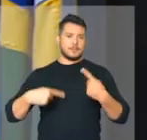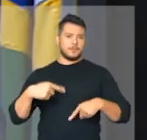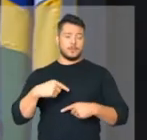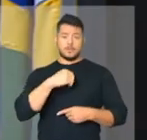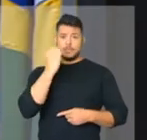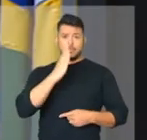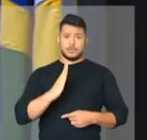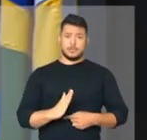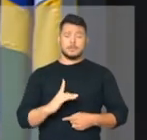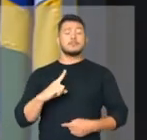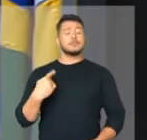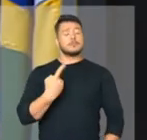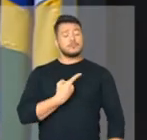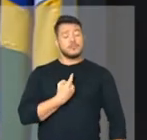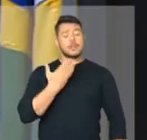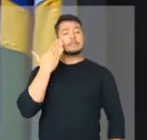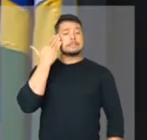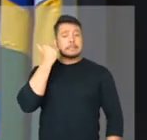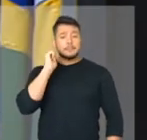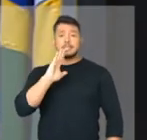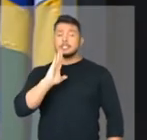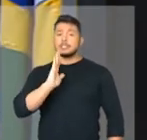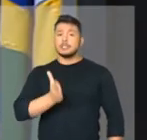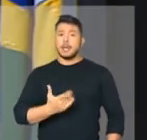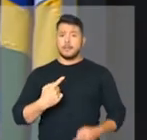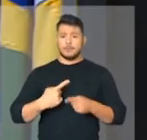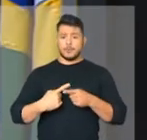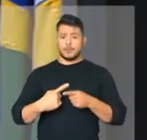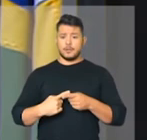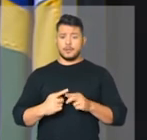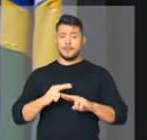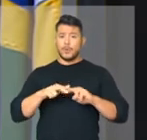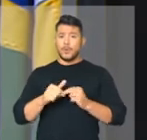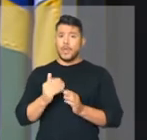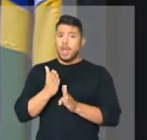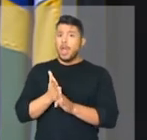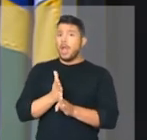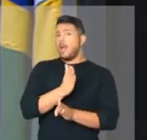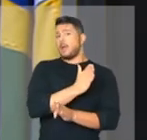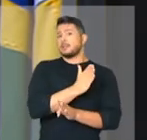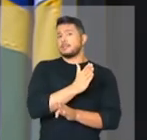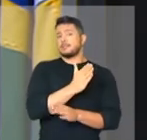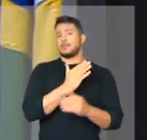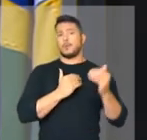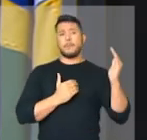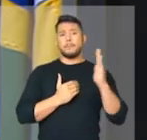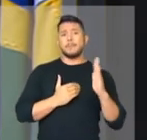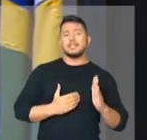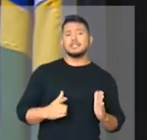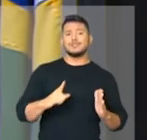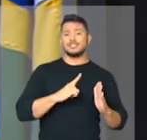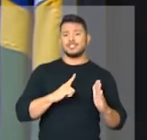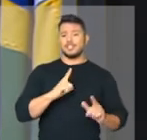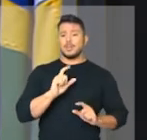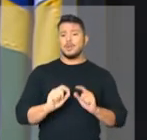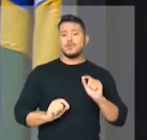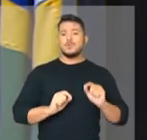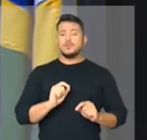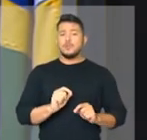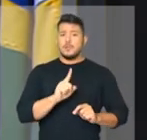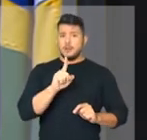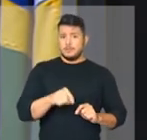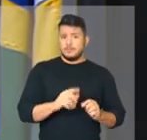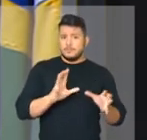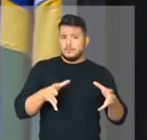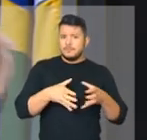sabíamos disso porque o Brasil passou anos sendo comandado por uma quadrilha